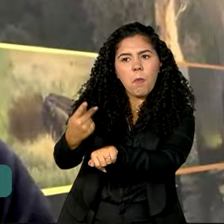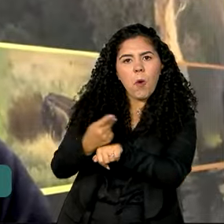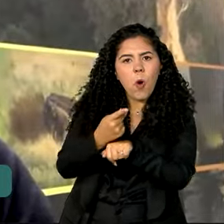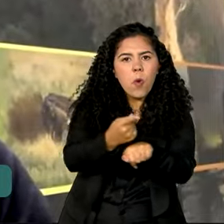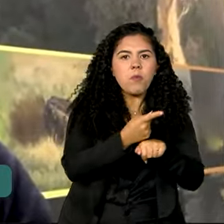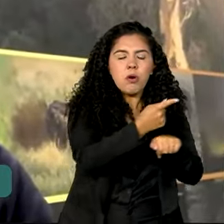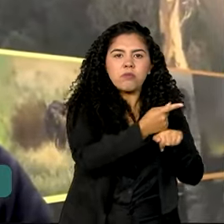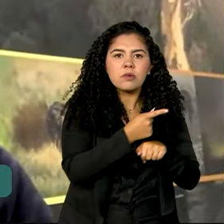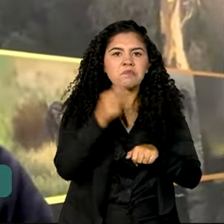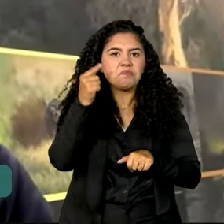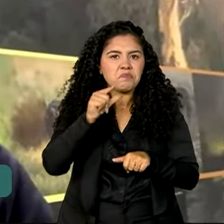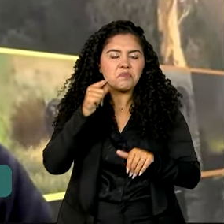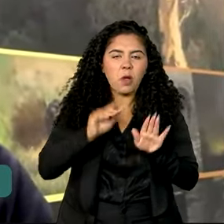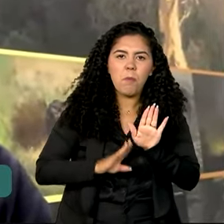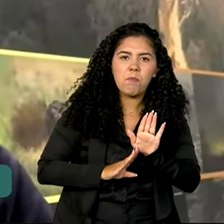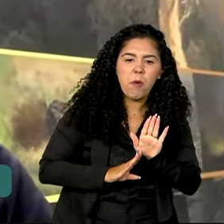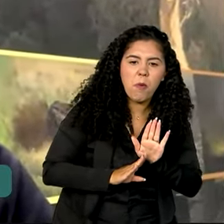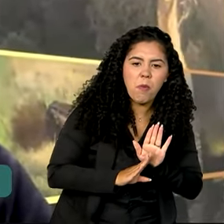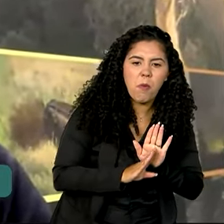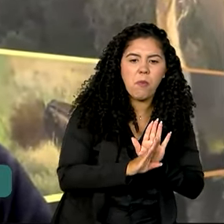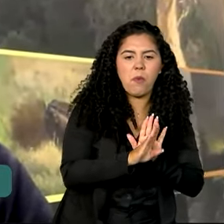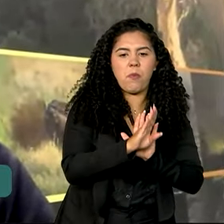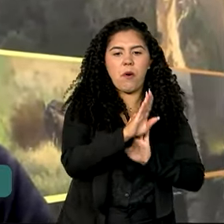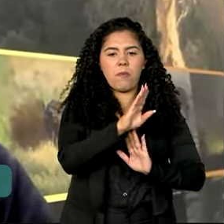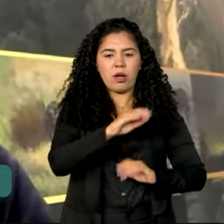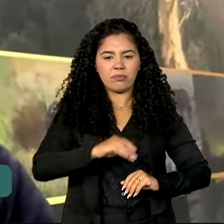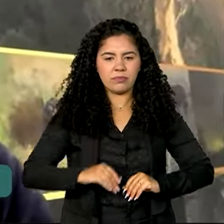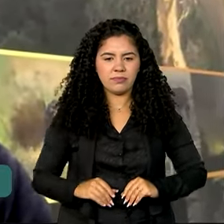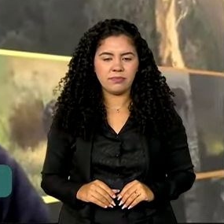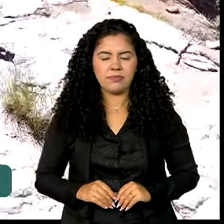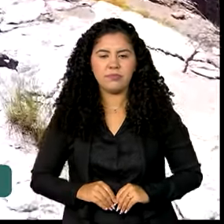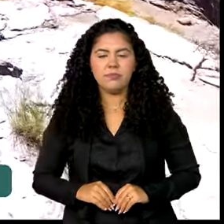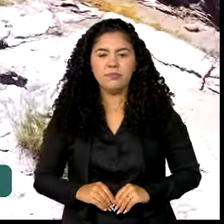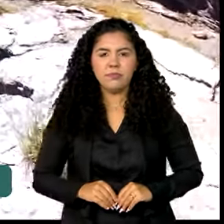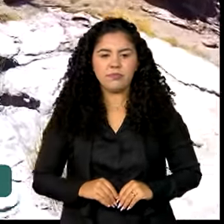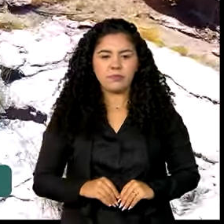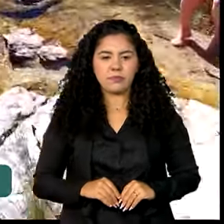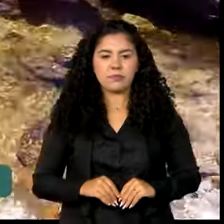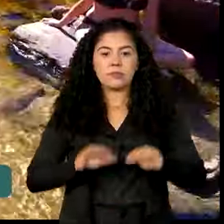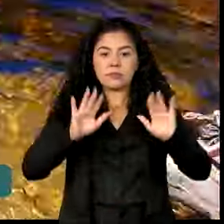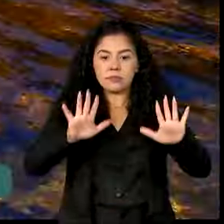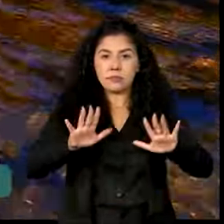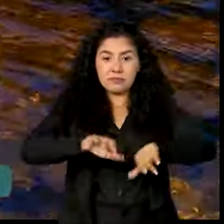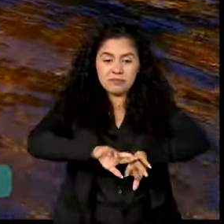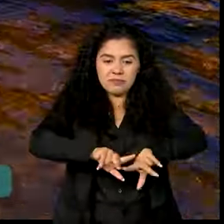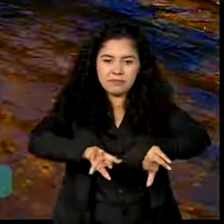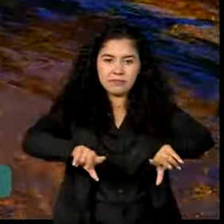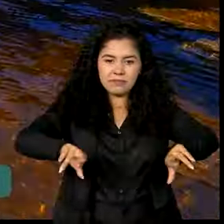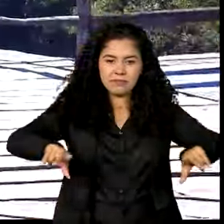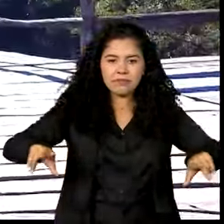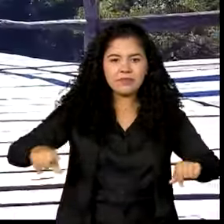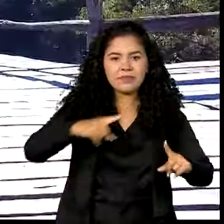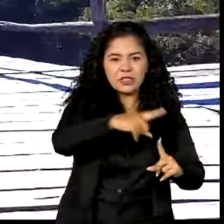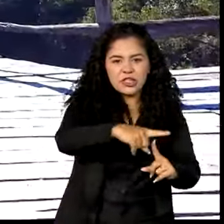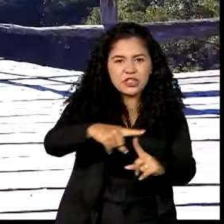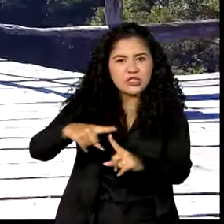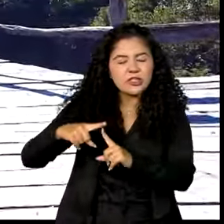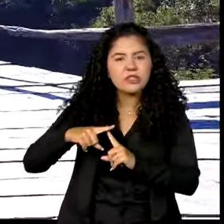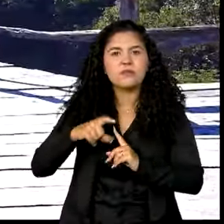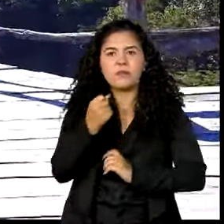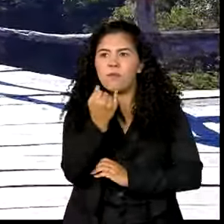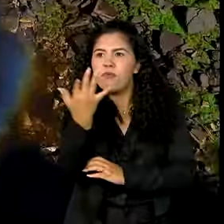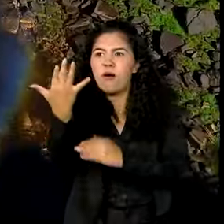aumento significativo do público que procura esse tipo de atividades. A diversidade de paisagens e opções de